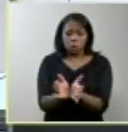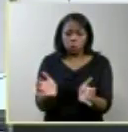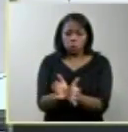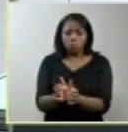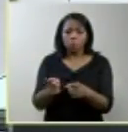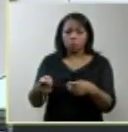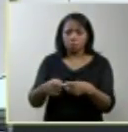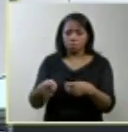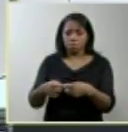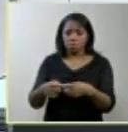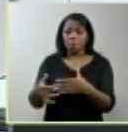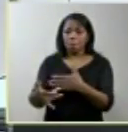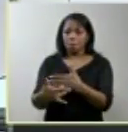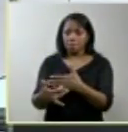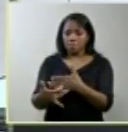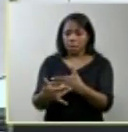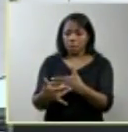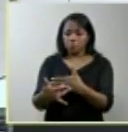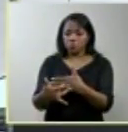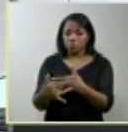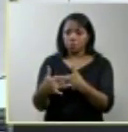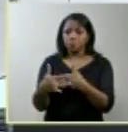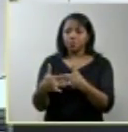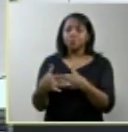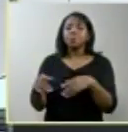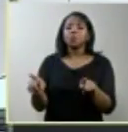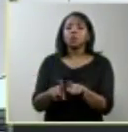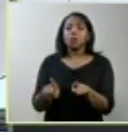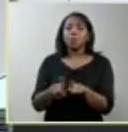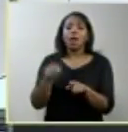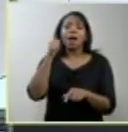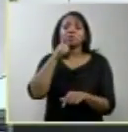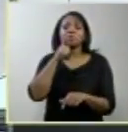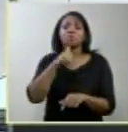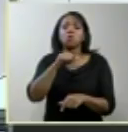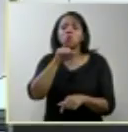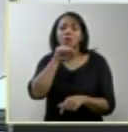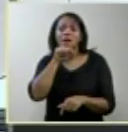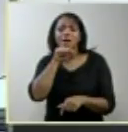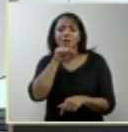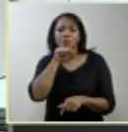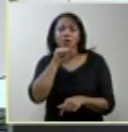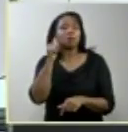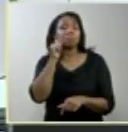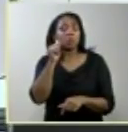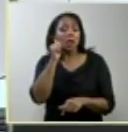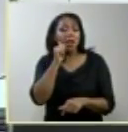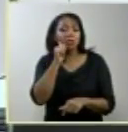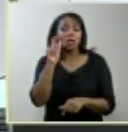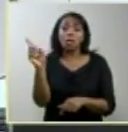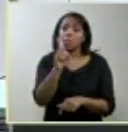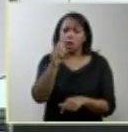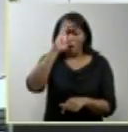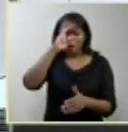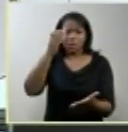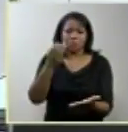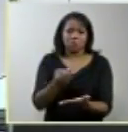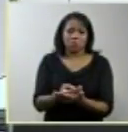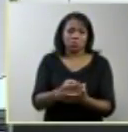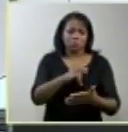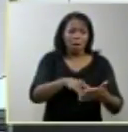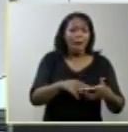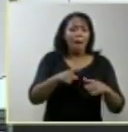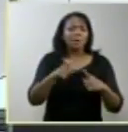as mulheres senhor ministro não acreditam no primeiro diagnóstico que escutam elas duvidam dos